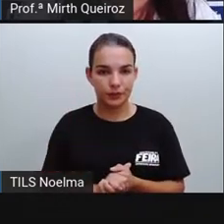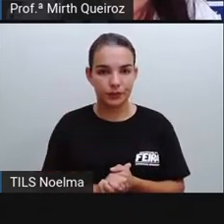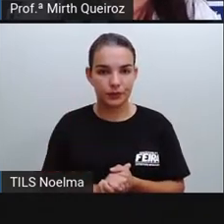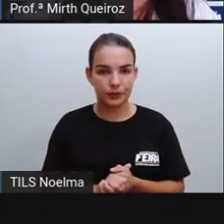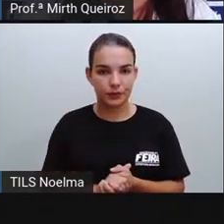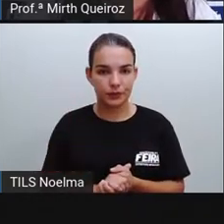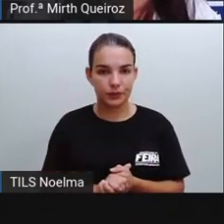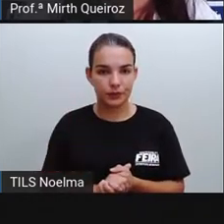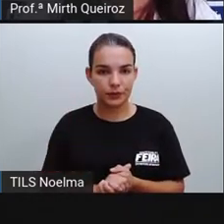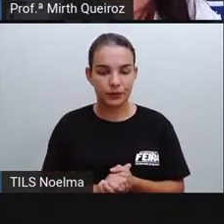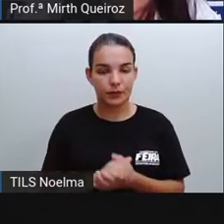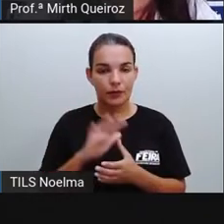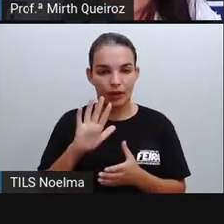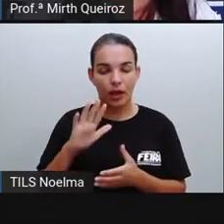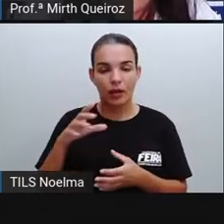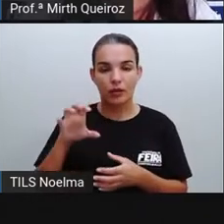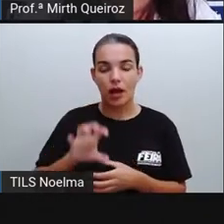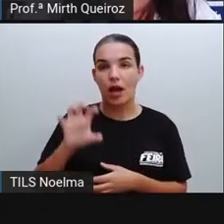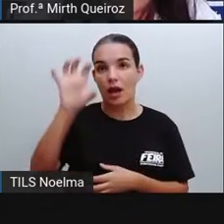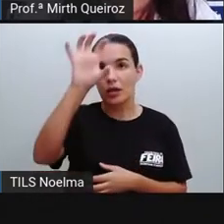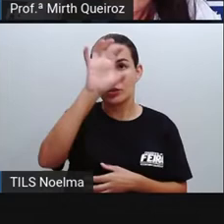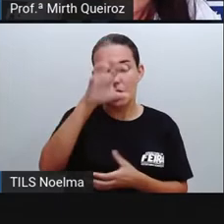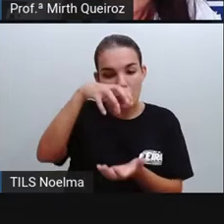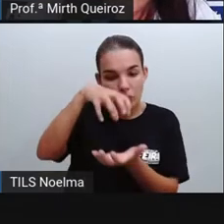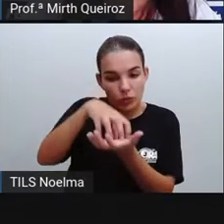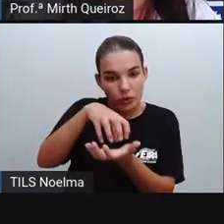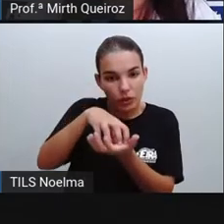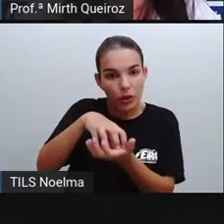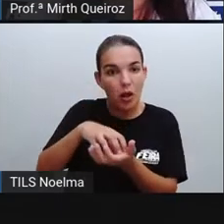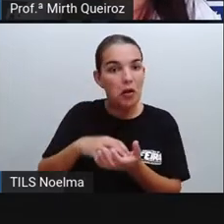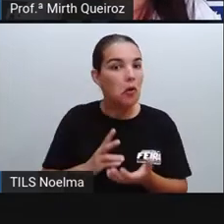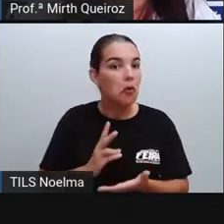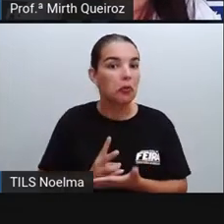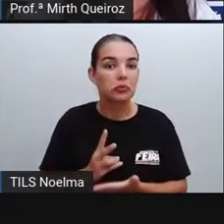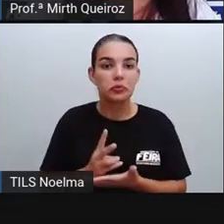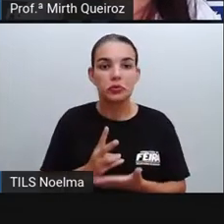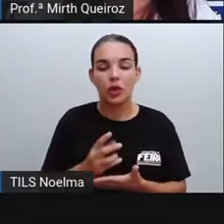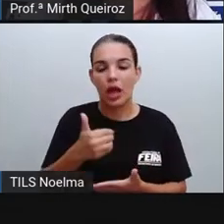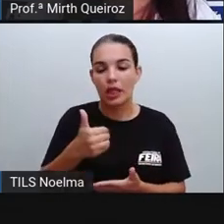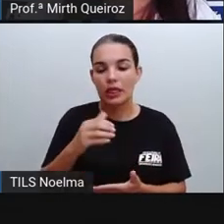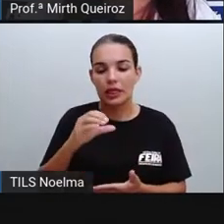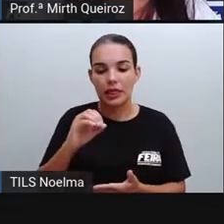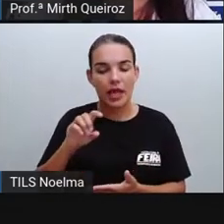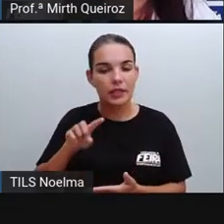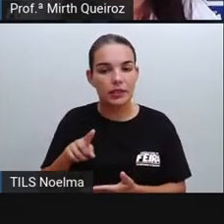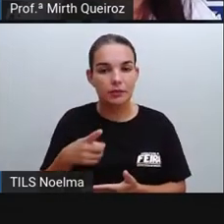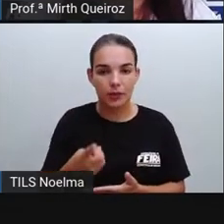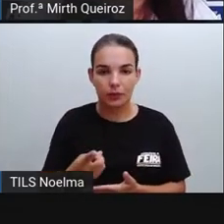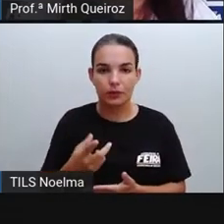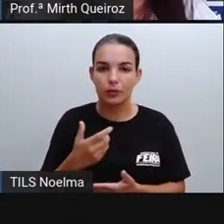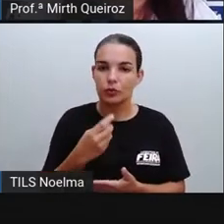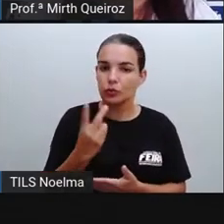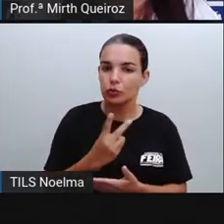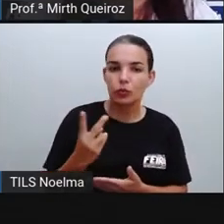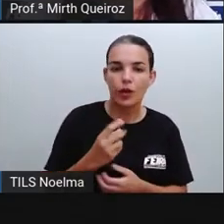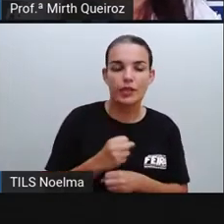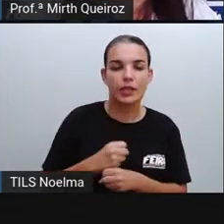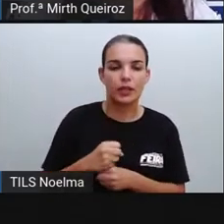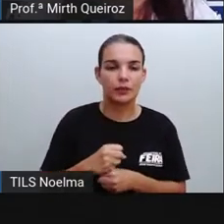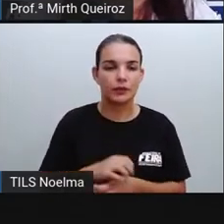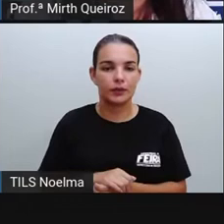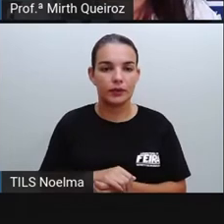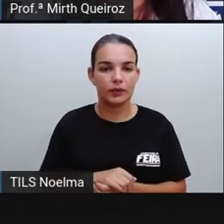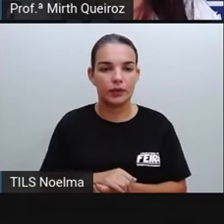manteve, né? Em 10 mil casos de dengue nessas regiões, tanto em 2018 quanto em 2019. Na